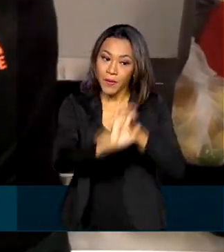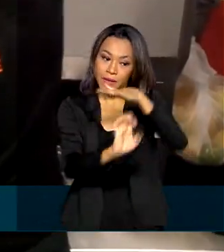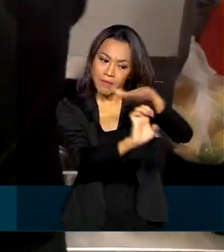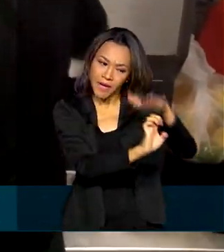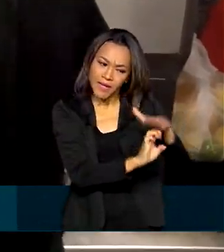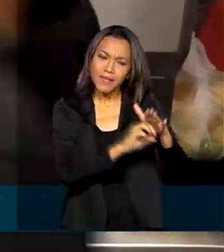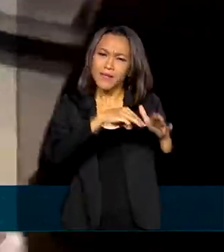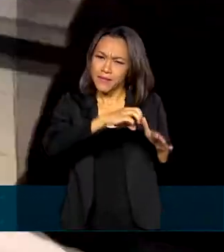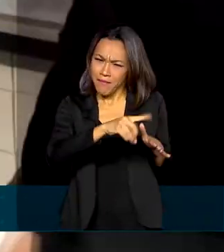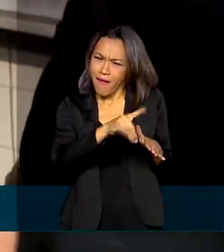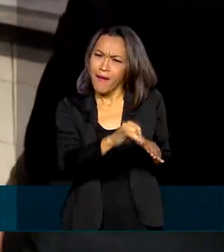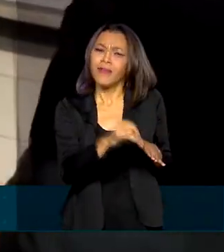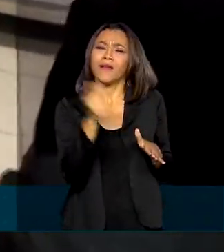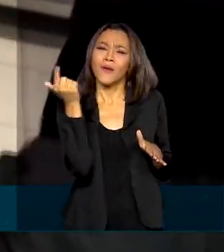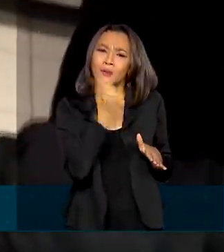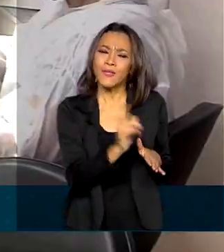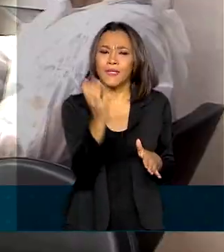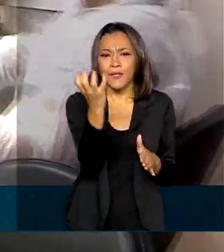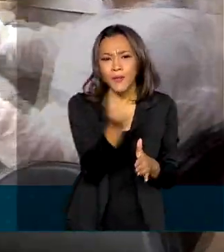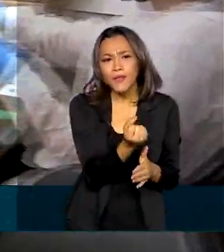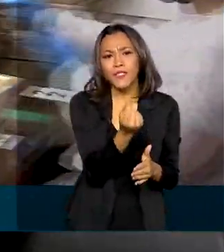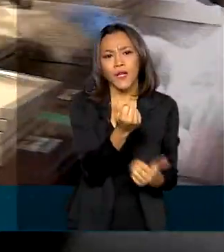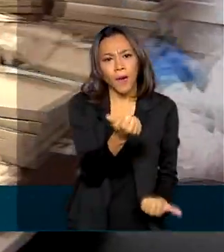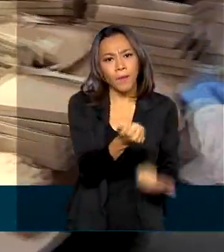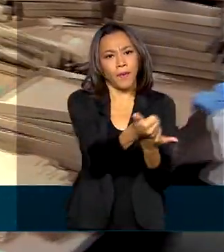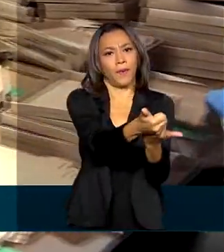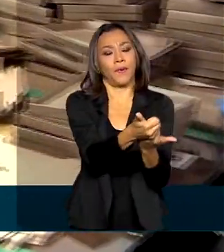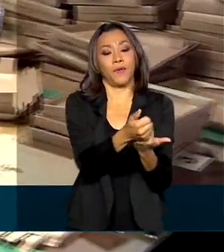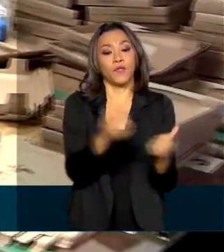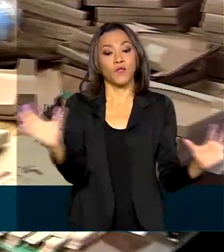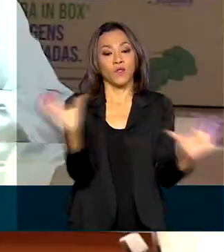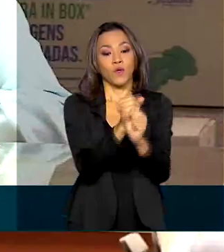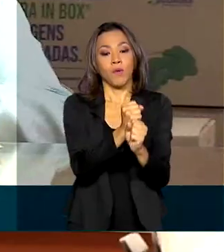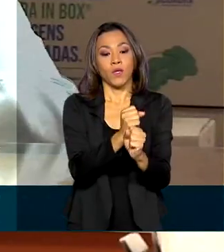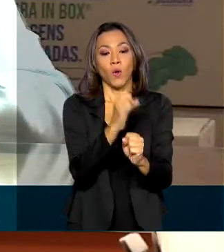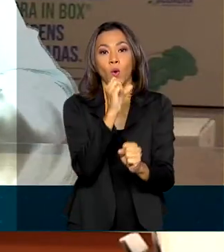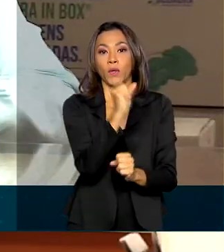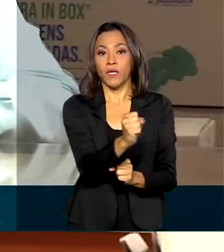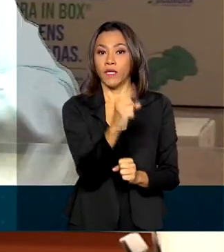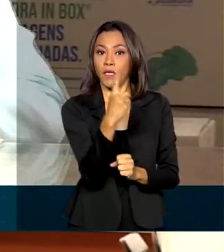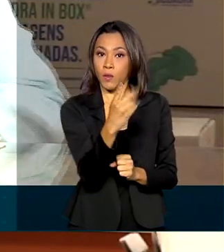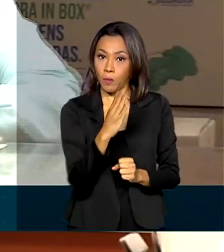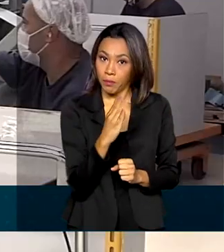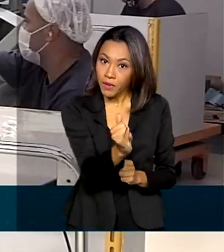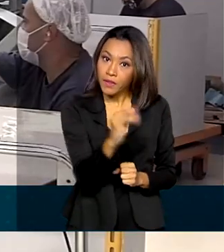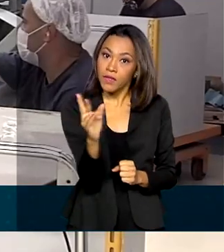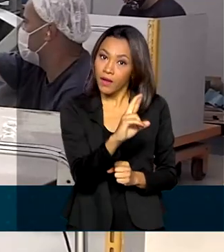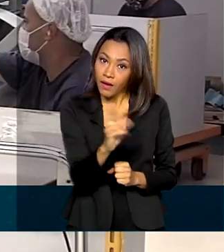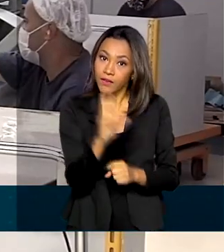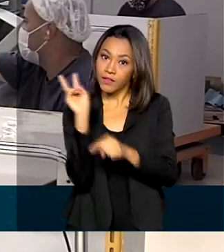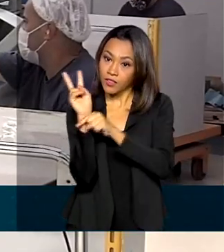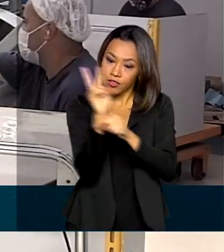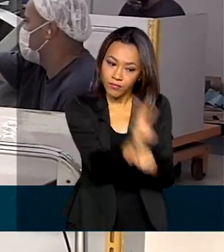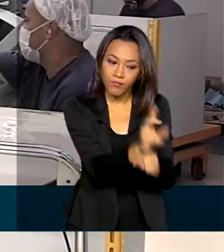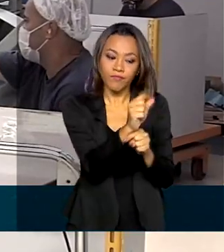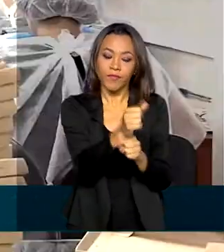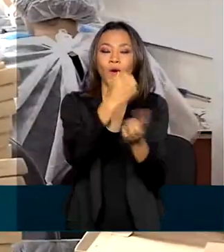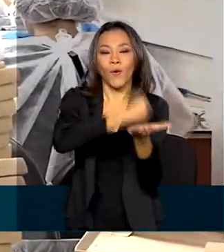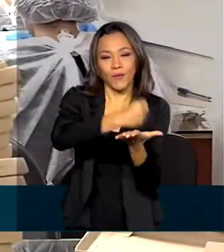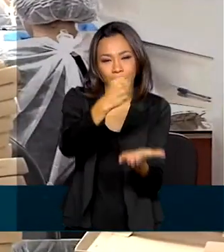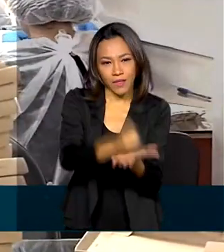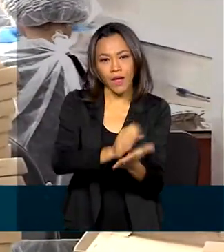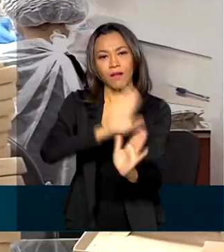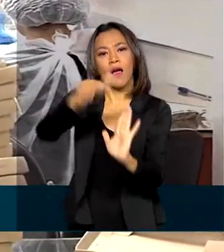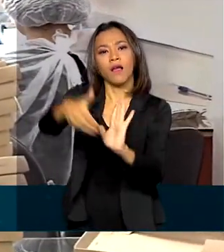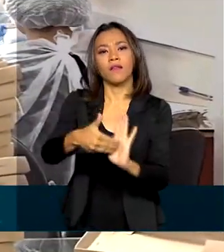garantias a operações de financiamento, totalizando 81 bilhões de reais em financiamentos contratados até